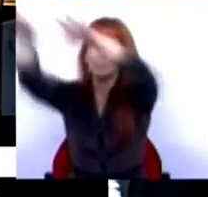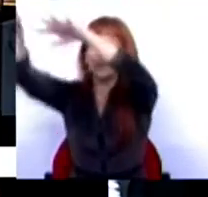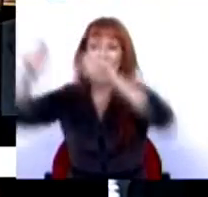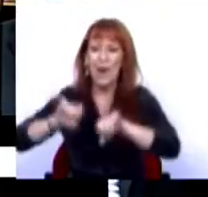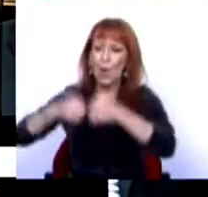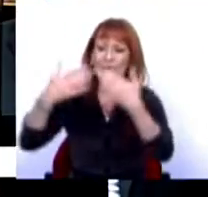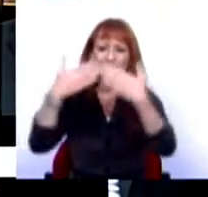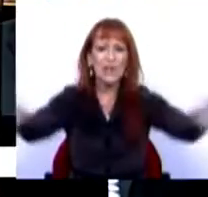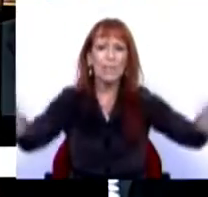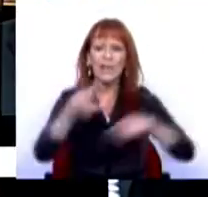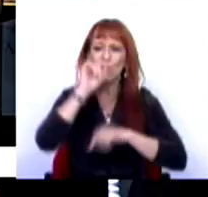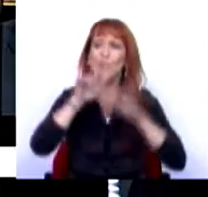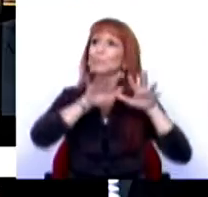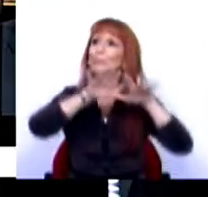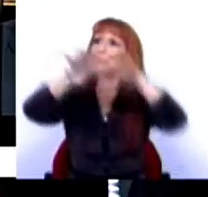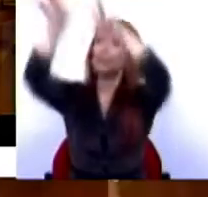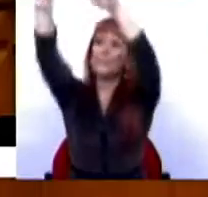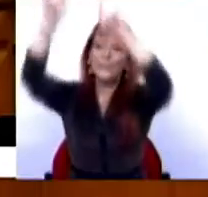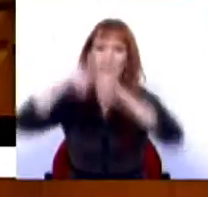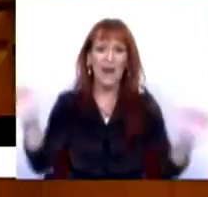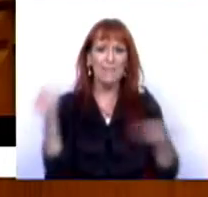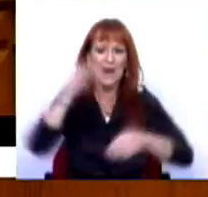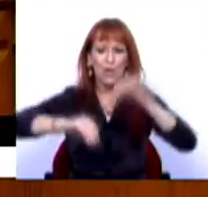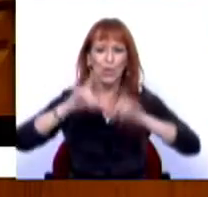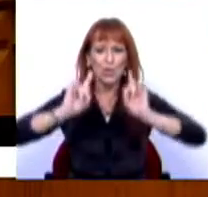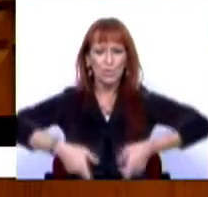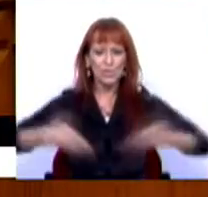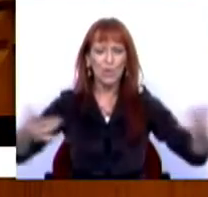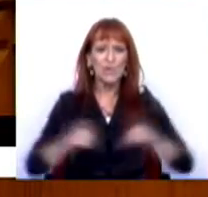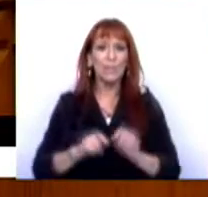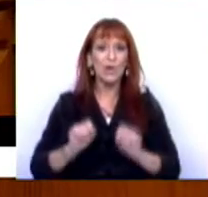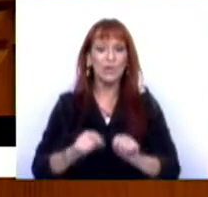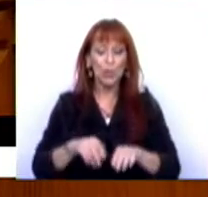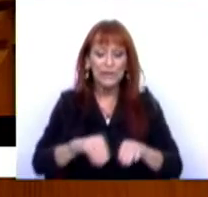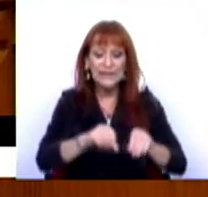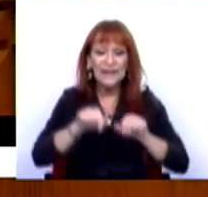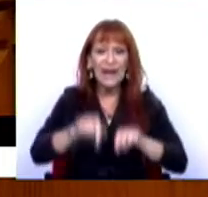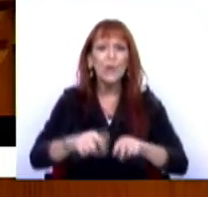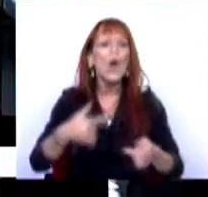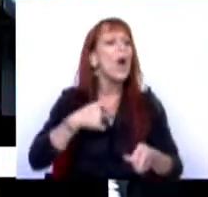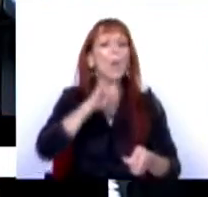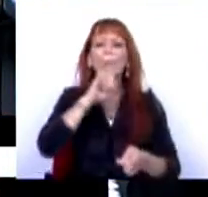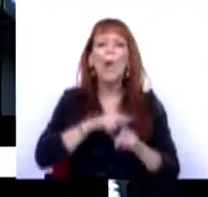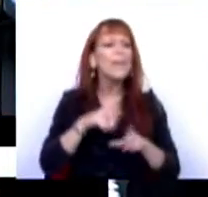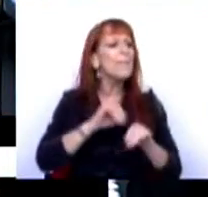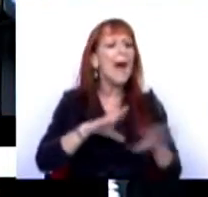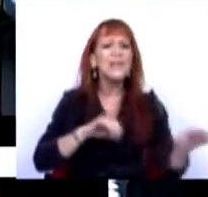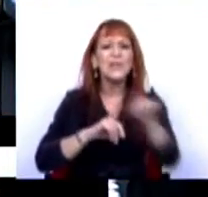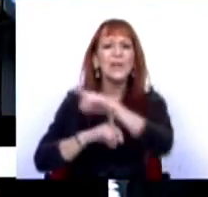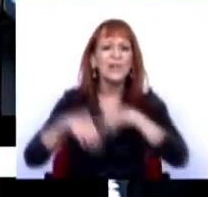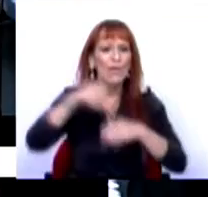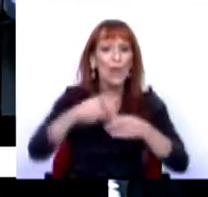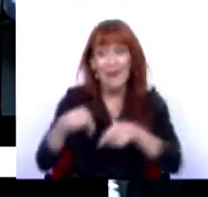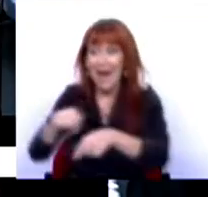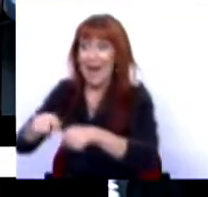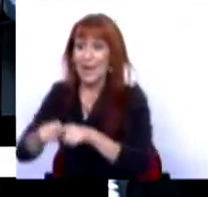partidos abriram as portadas e saíram da assentada para a campanha eleitoral. Então vão picar no terreno. Onde é que nós podemos ter mais três votos? É